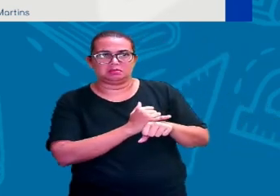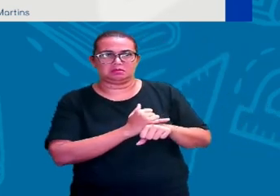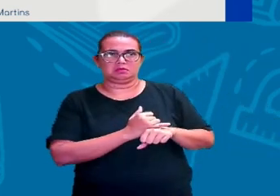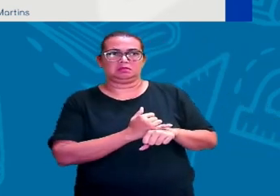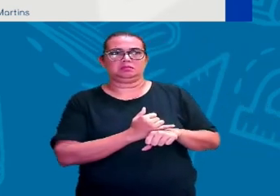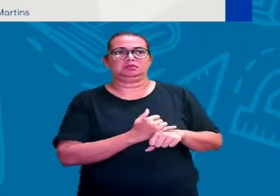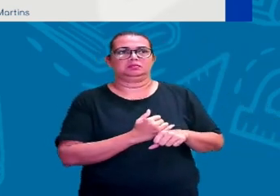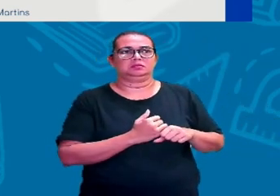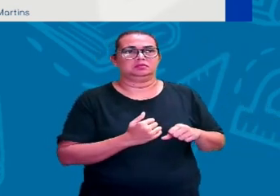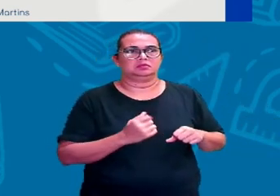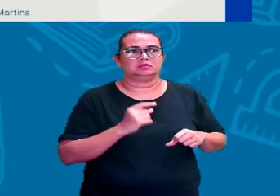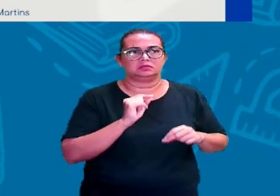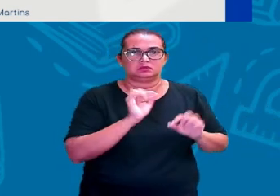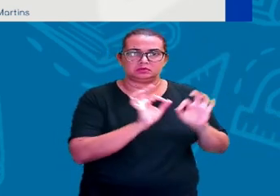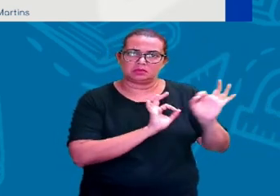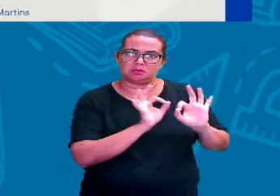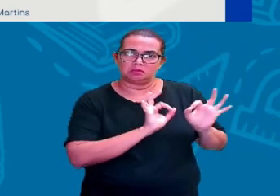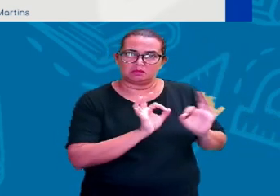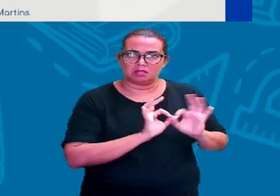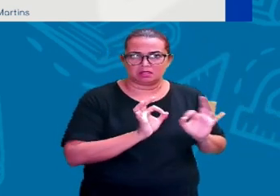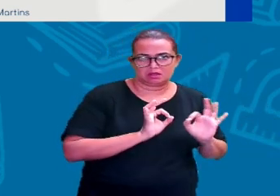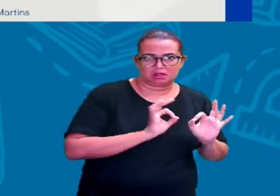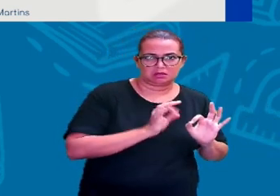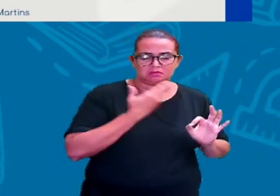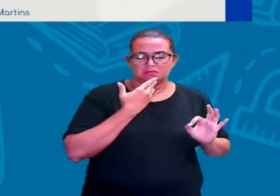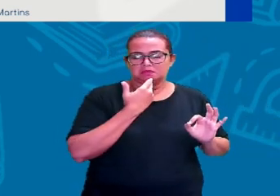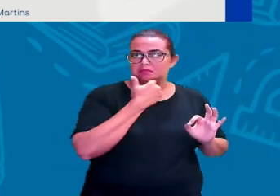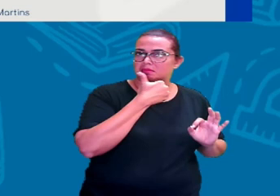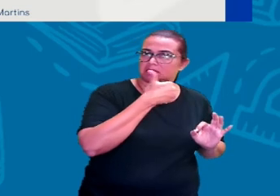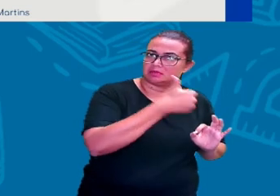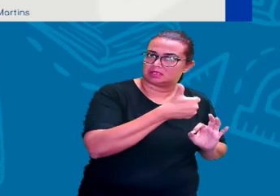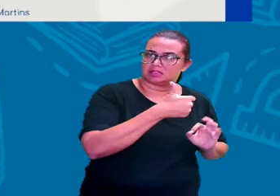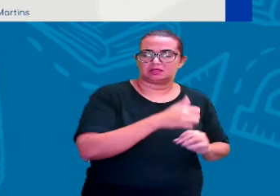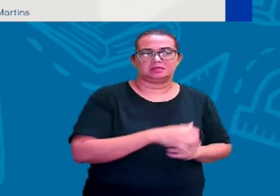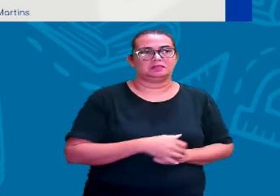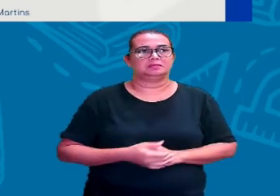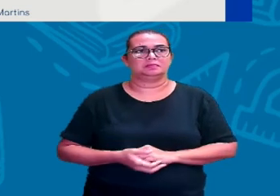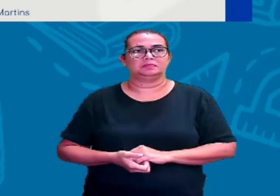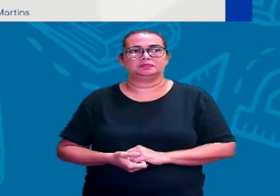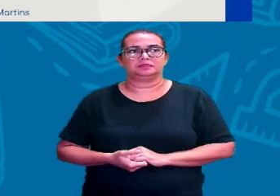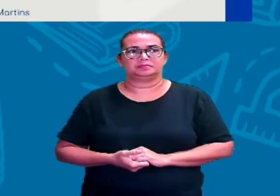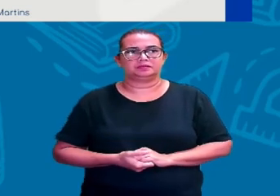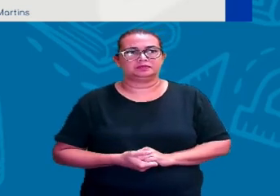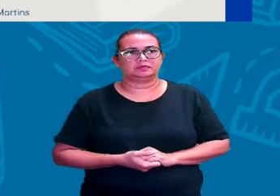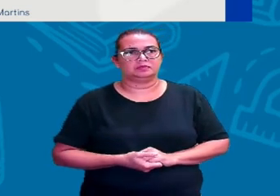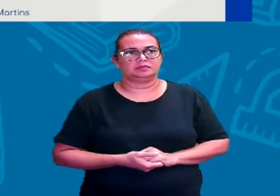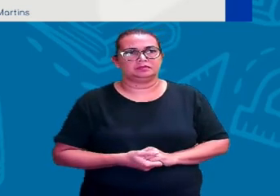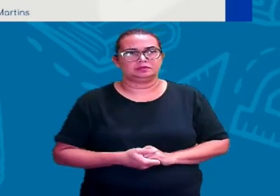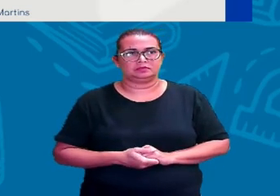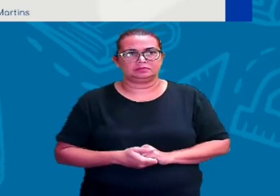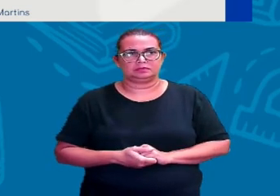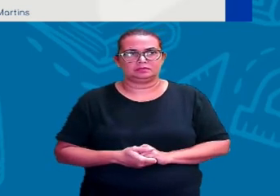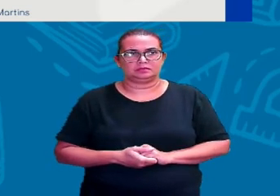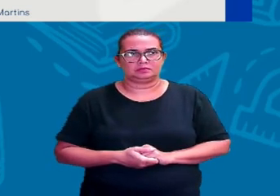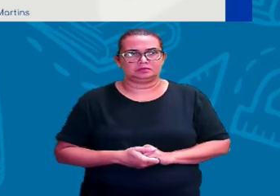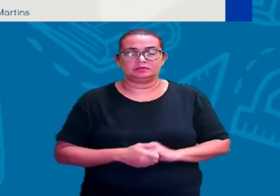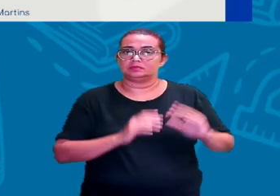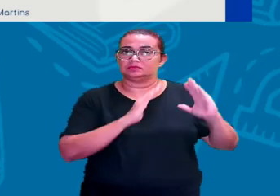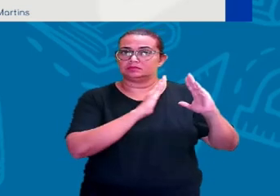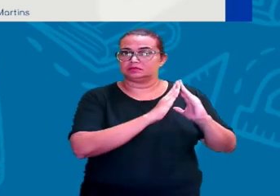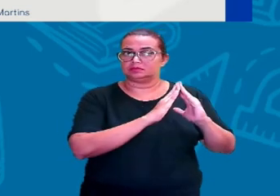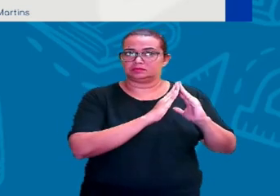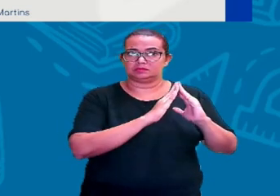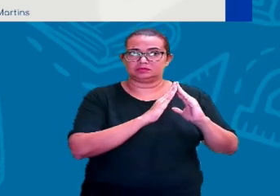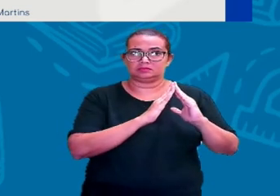sofisticação, né? Com mais afiadas. As casas.